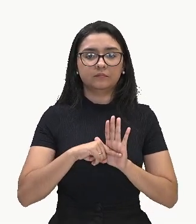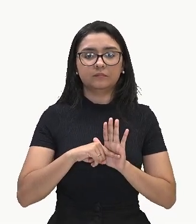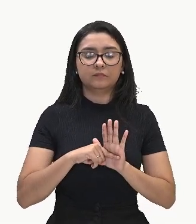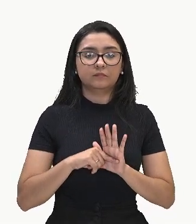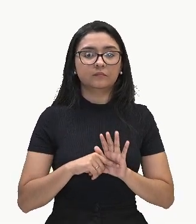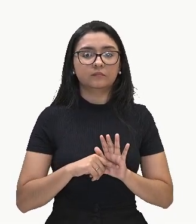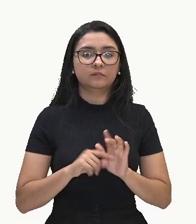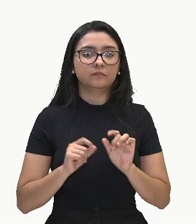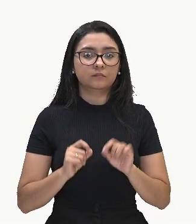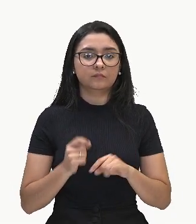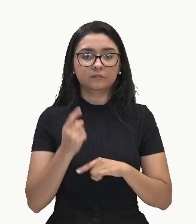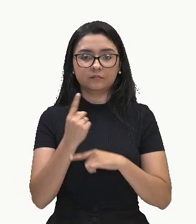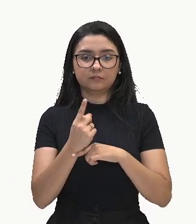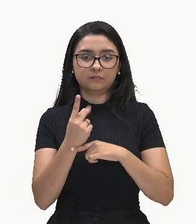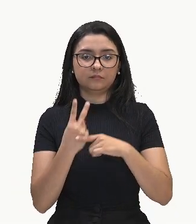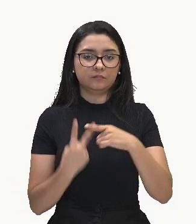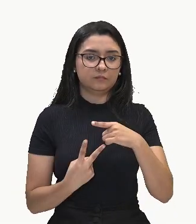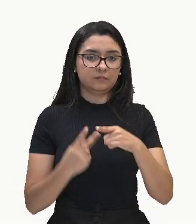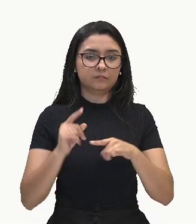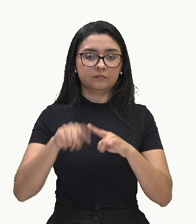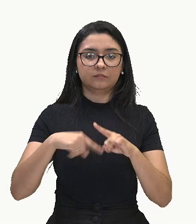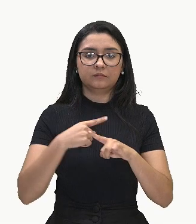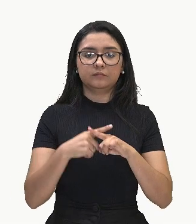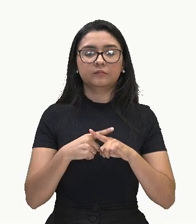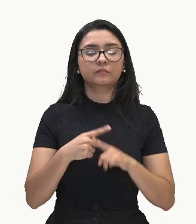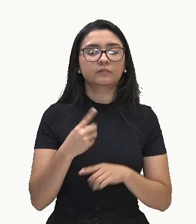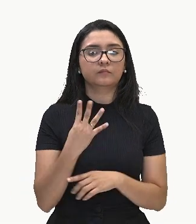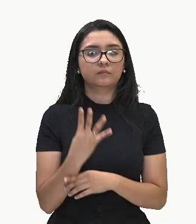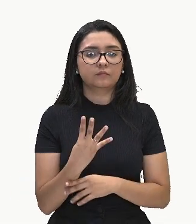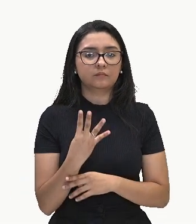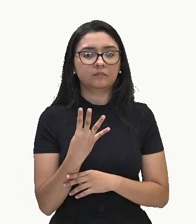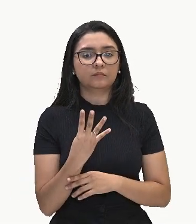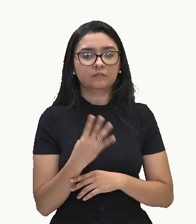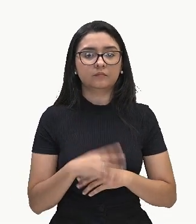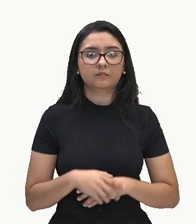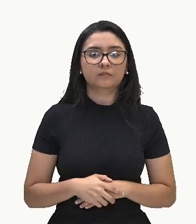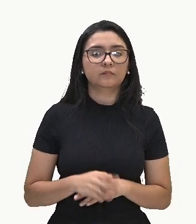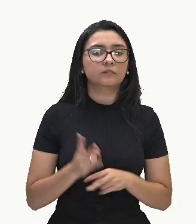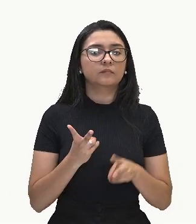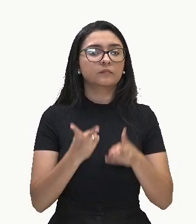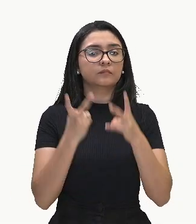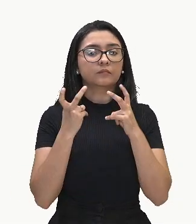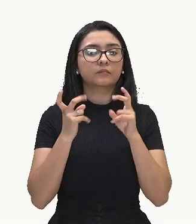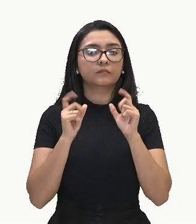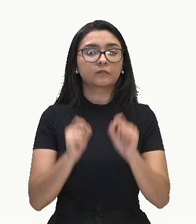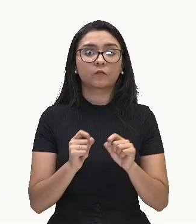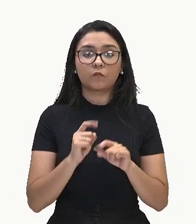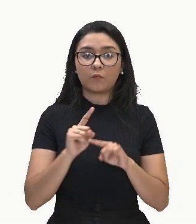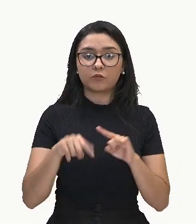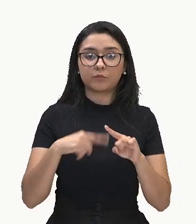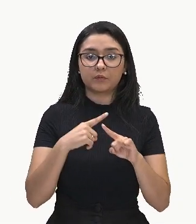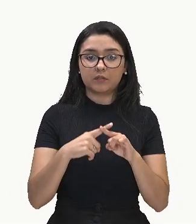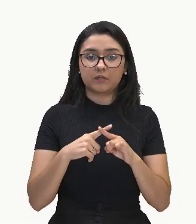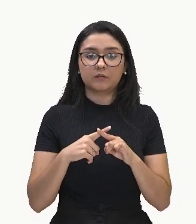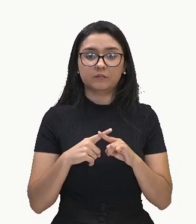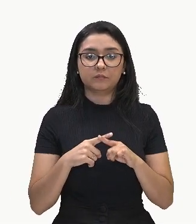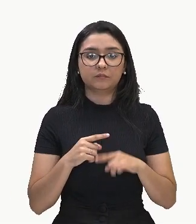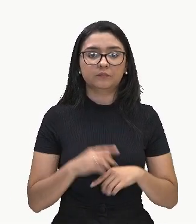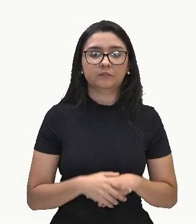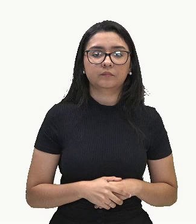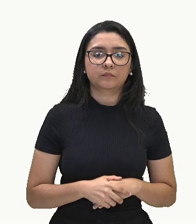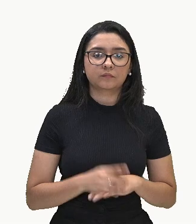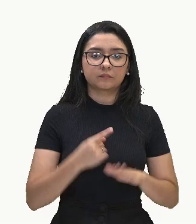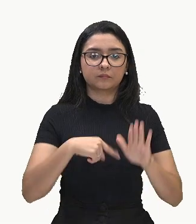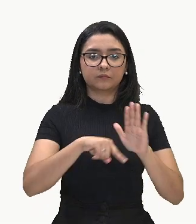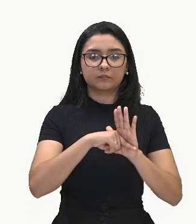vezes 4. Observe que eu vou multiplicar aqui em cima, ó... Menos 1